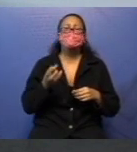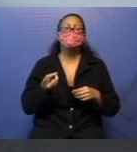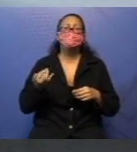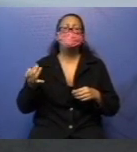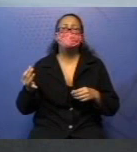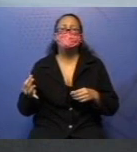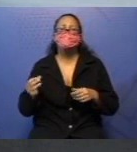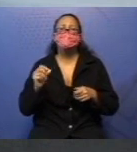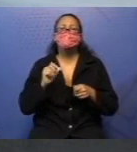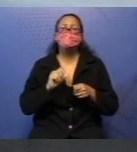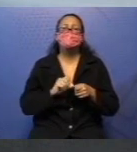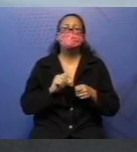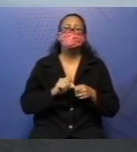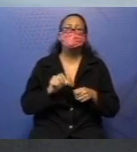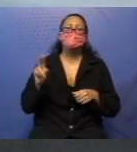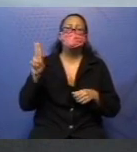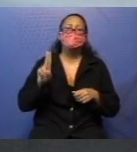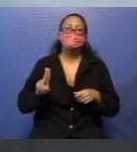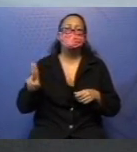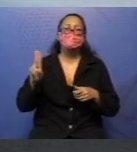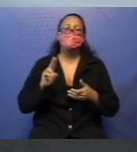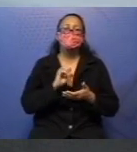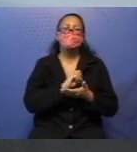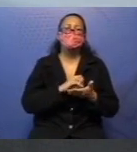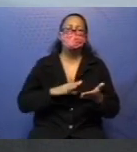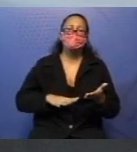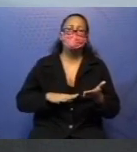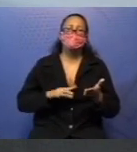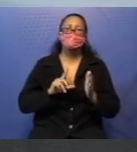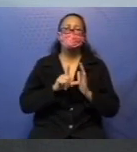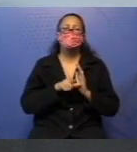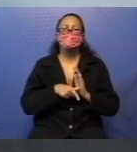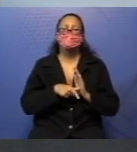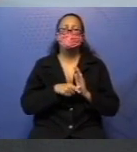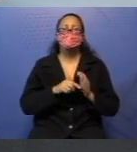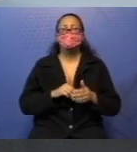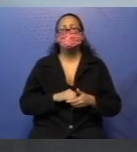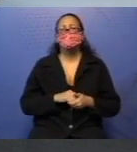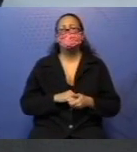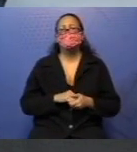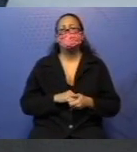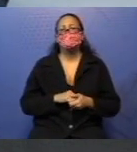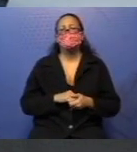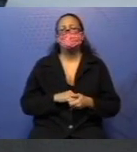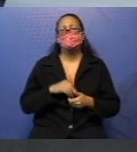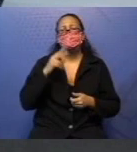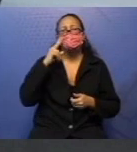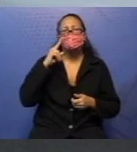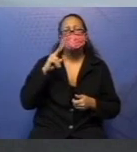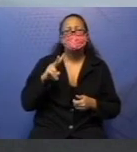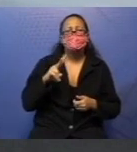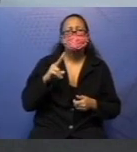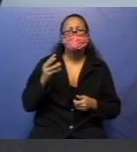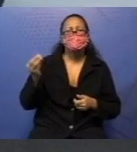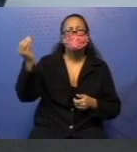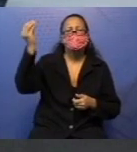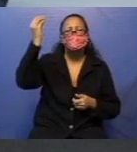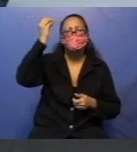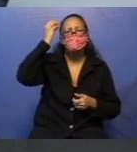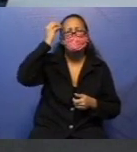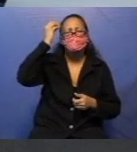nós vamos usar com as atividades que vêm a seguir, tá? Viram bem, gravaram esse